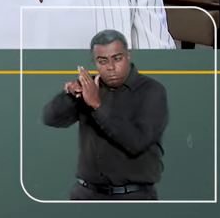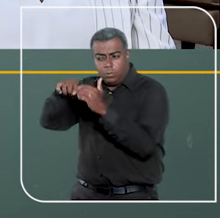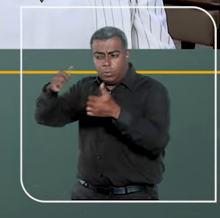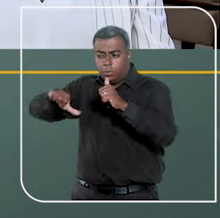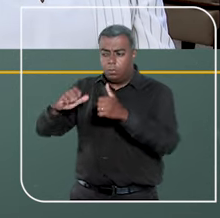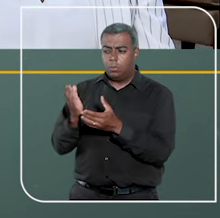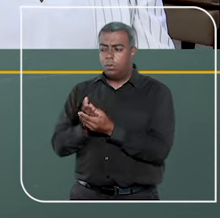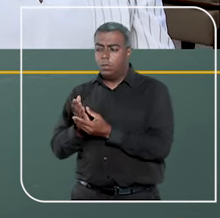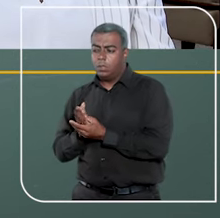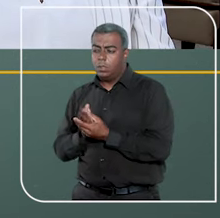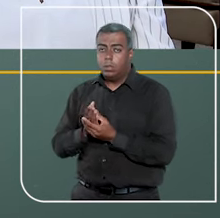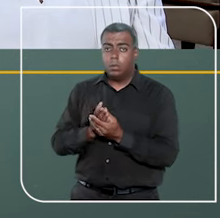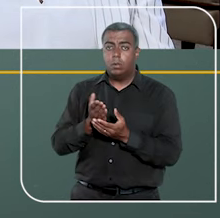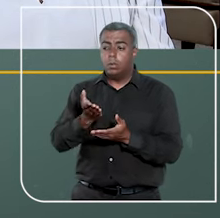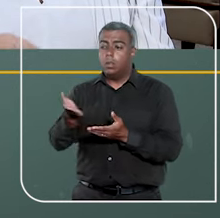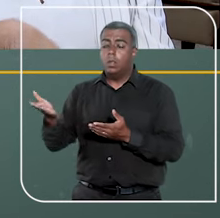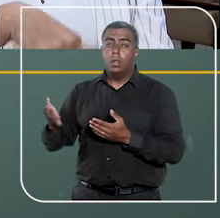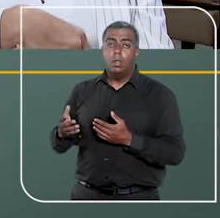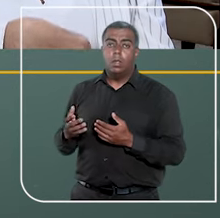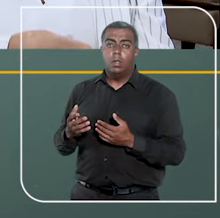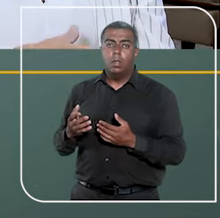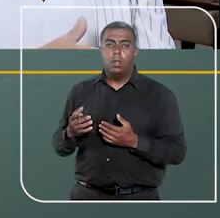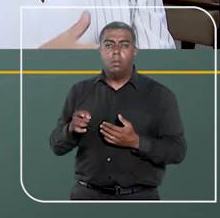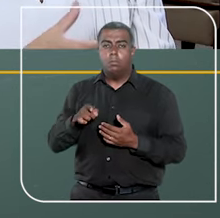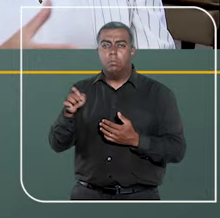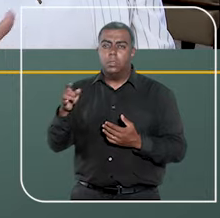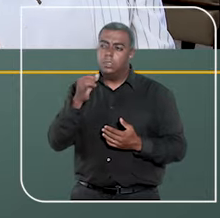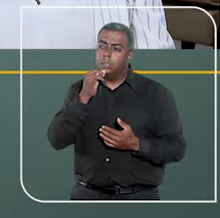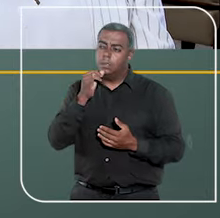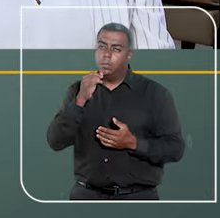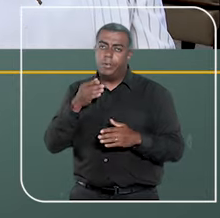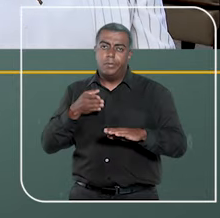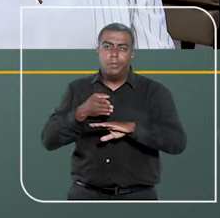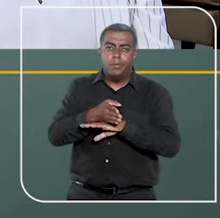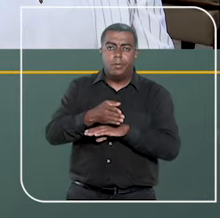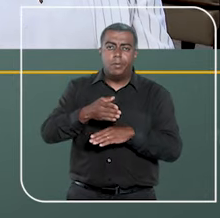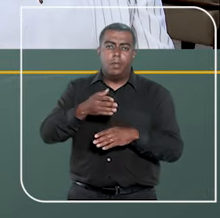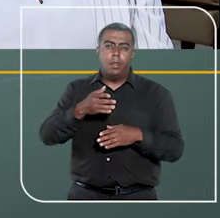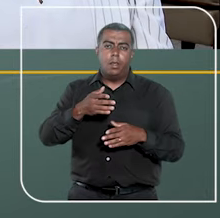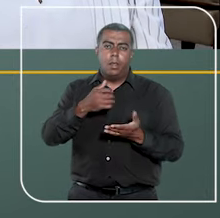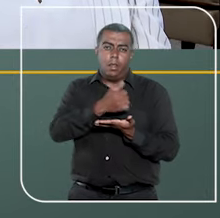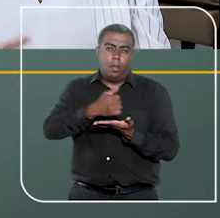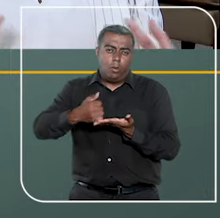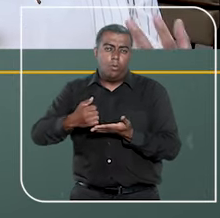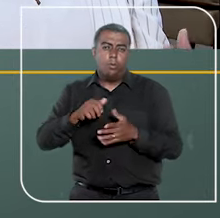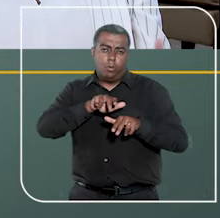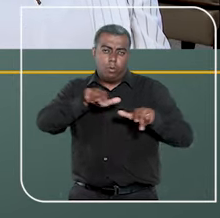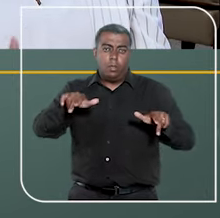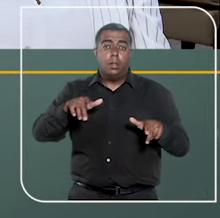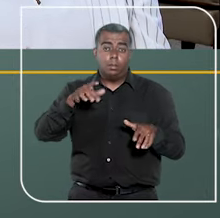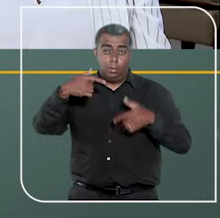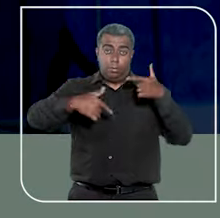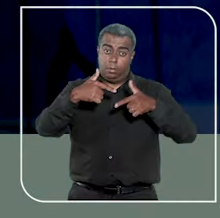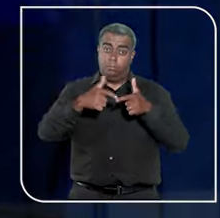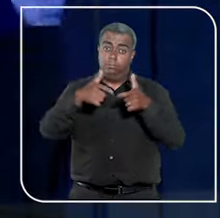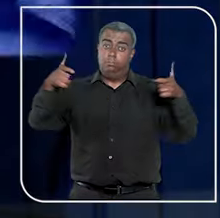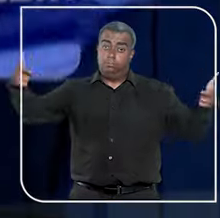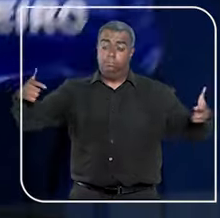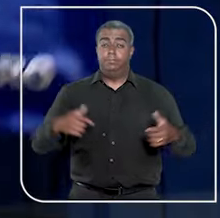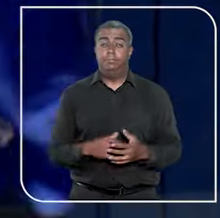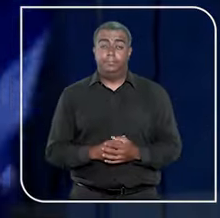fiscalizando processos relativos a, por exemplo, inscrições em cartórios. É uma atuação bastante ampla.